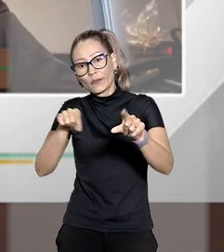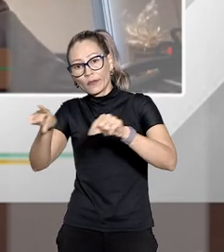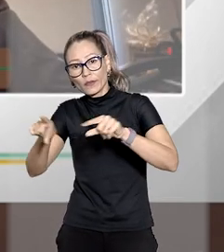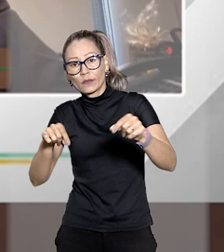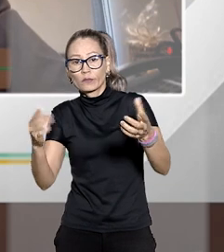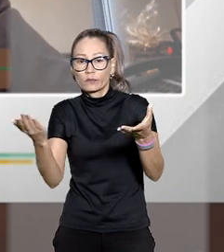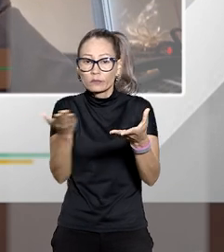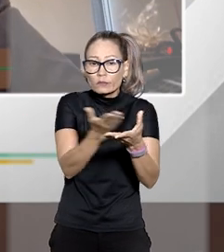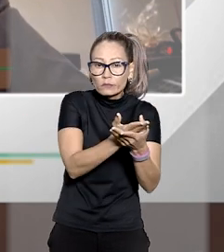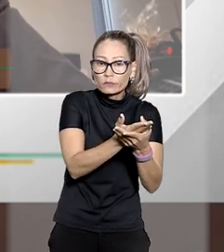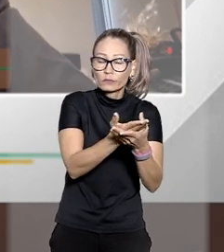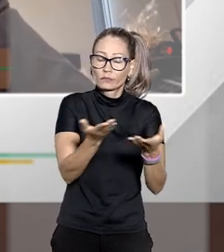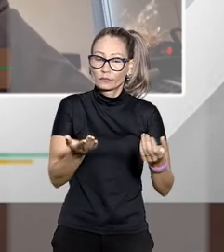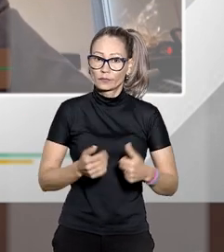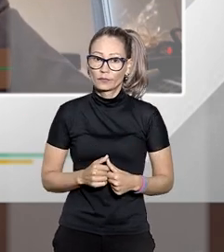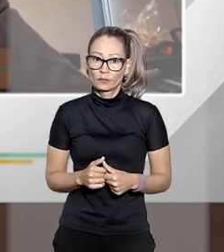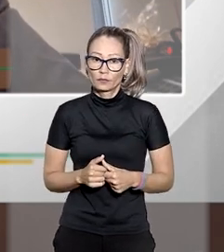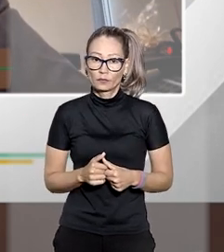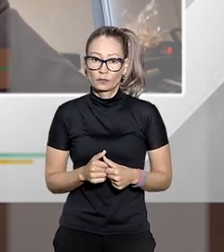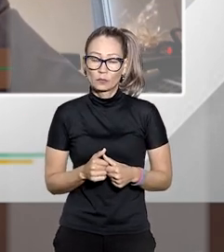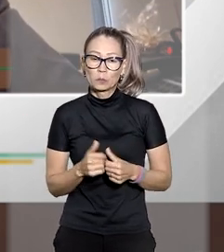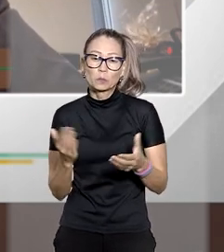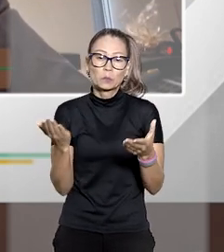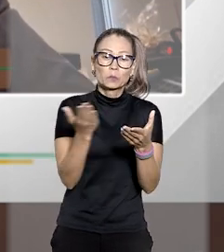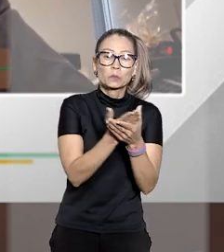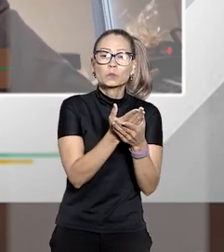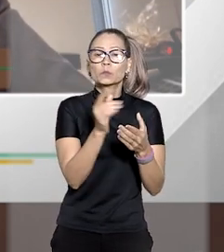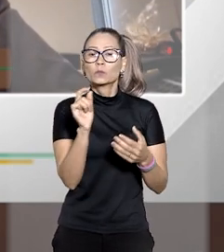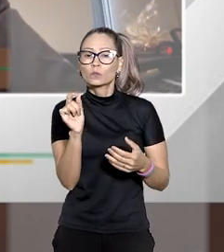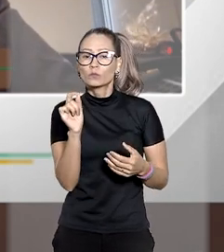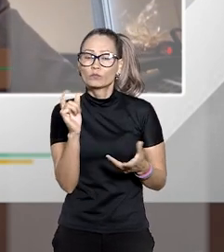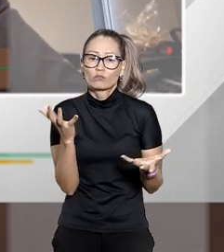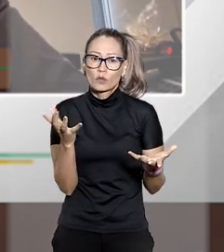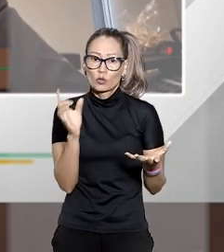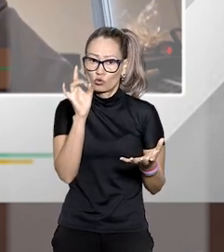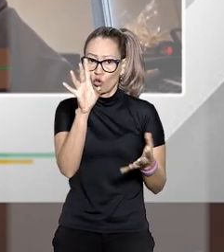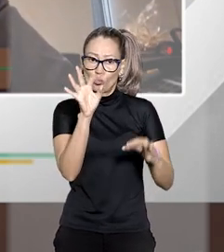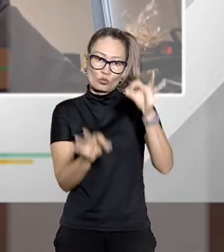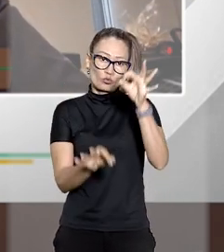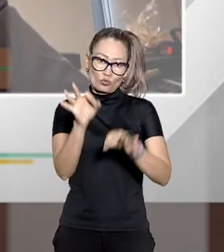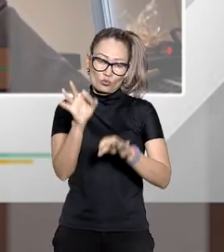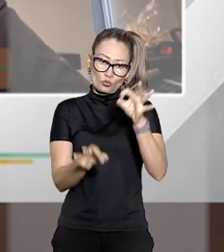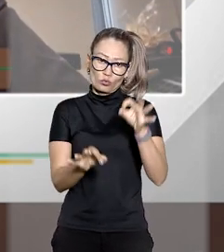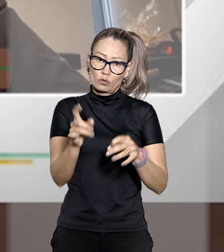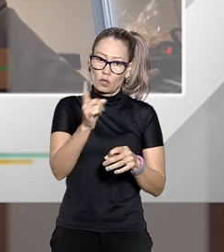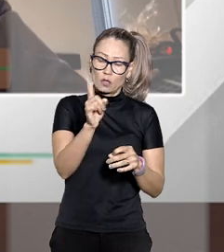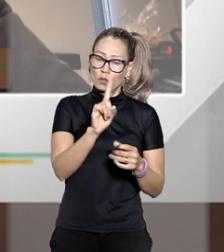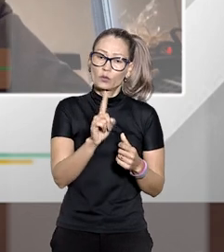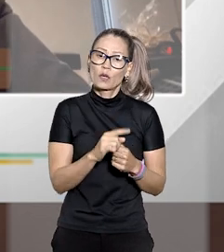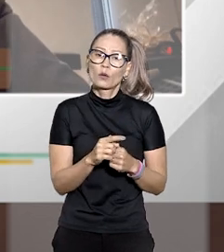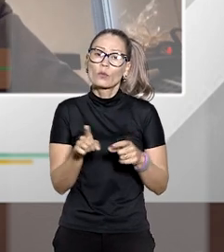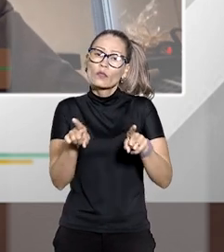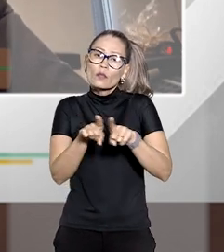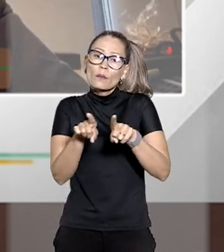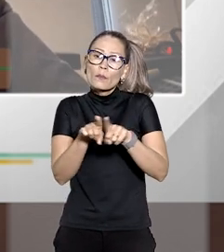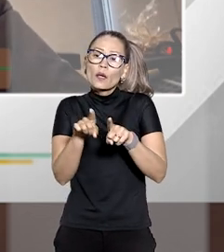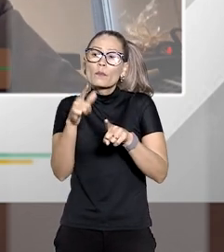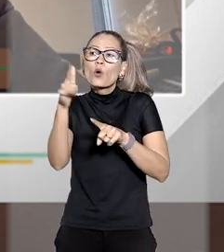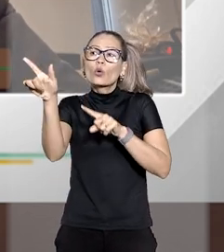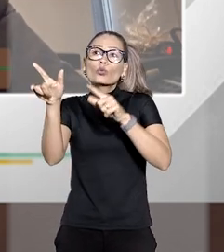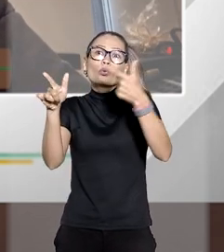essas ações aí ações que eu digo não no sentido de ação judicial mas ações para